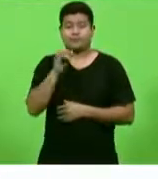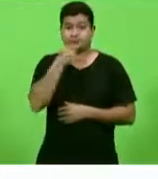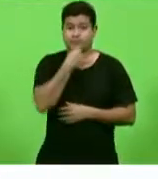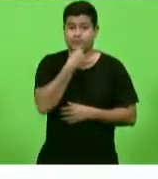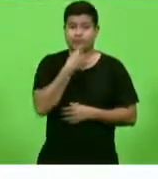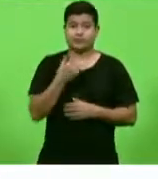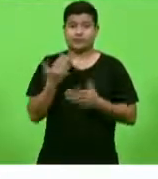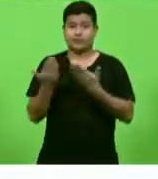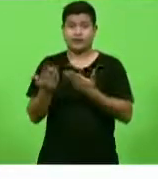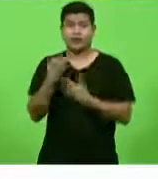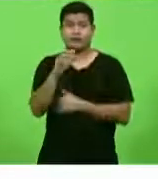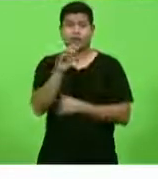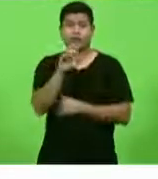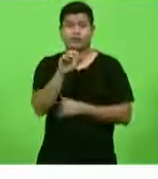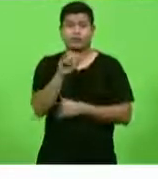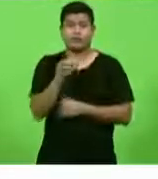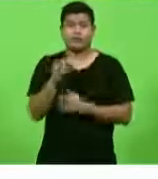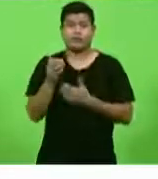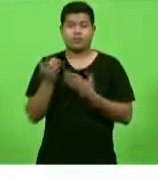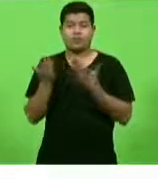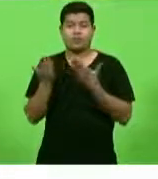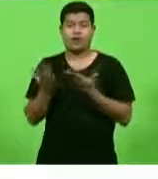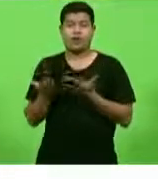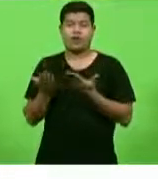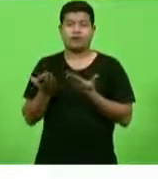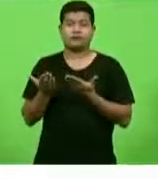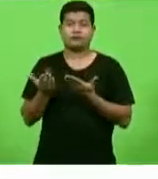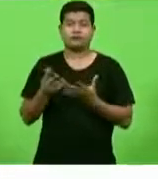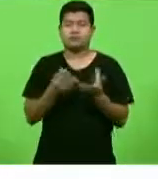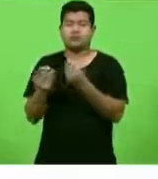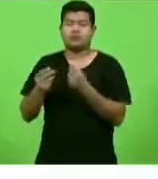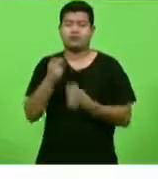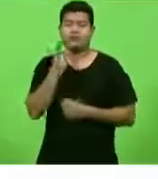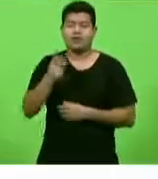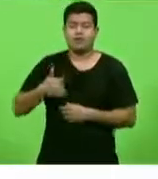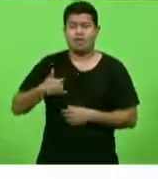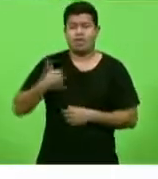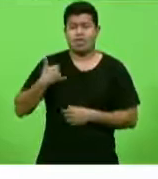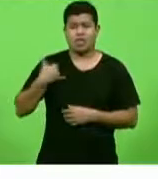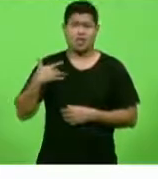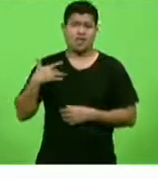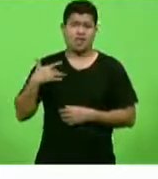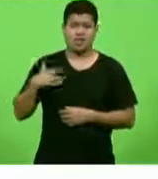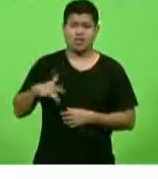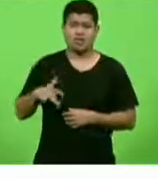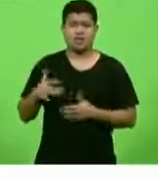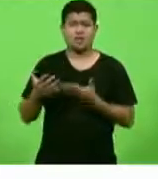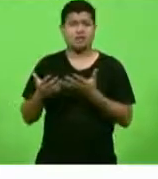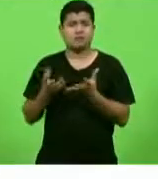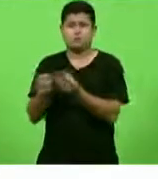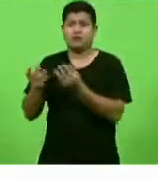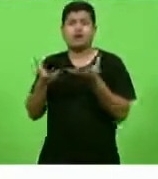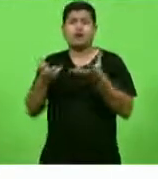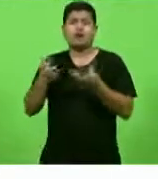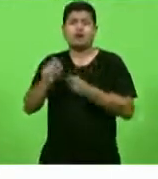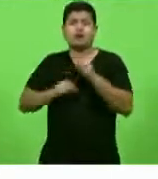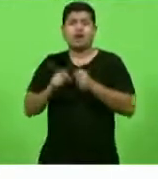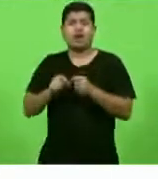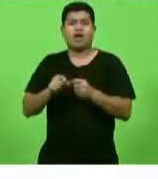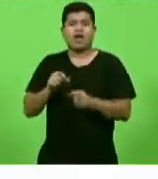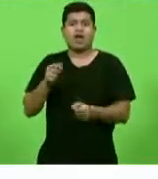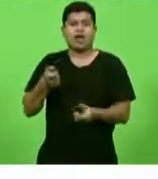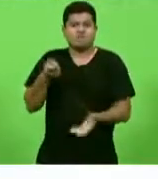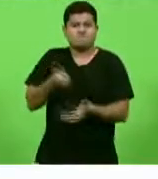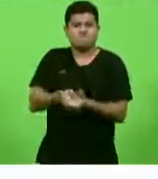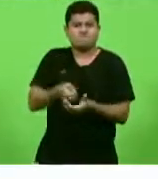isso que o ativismo do coitadismo faz. O que eles querem é impor goela